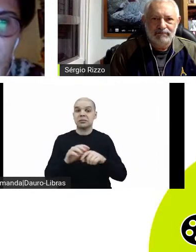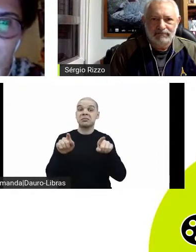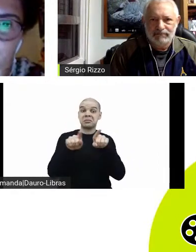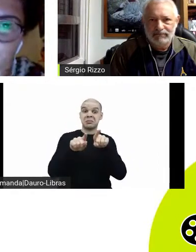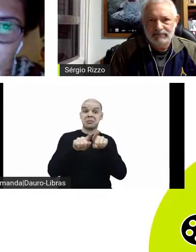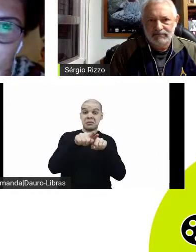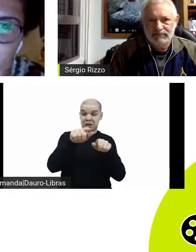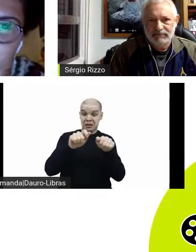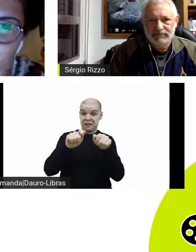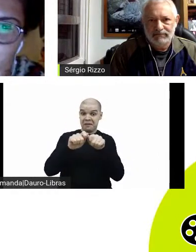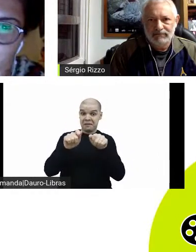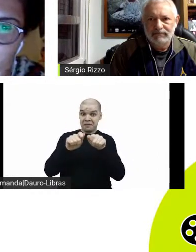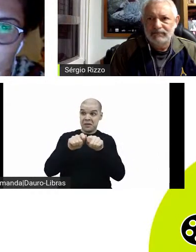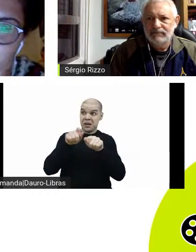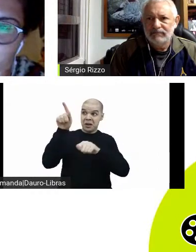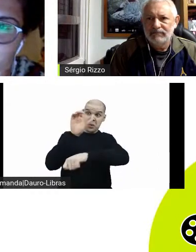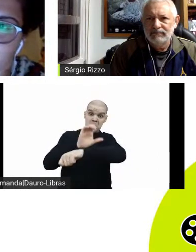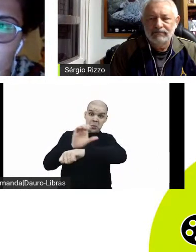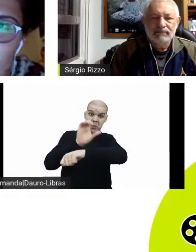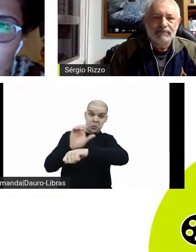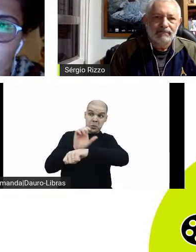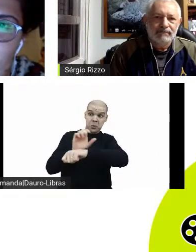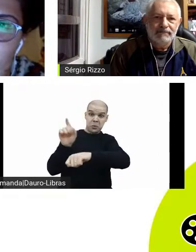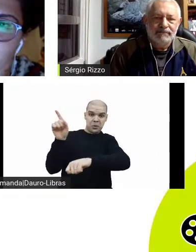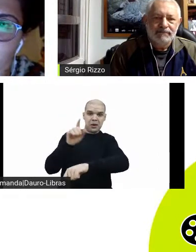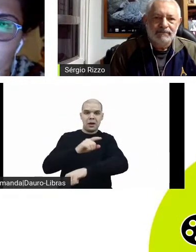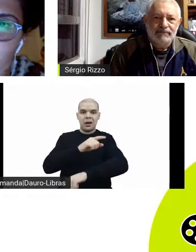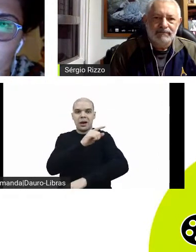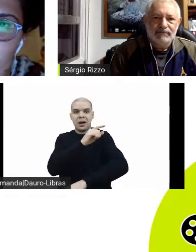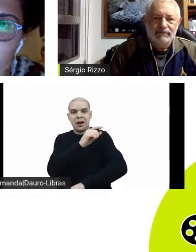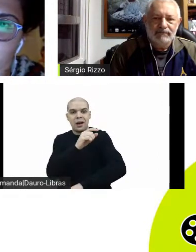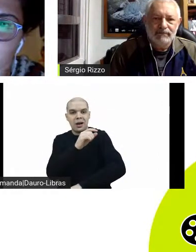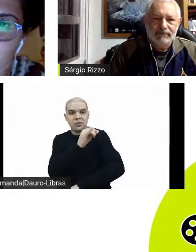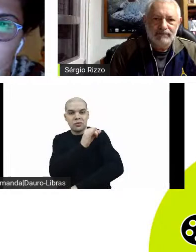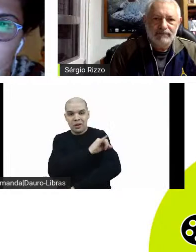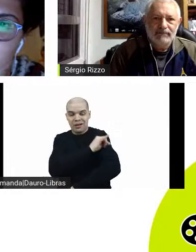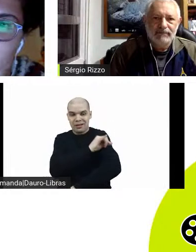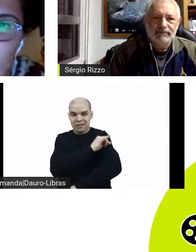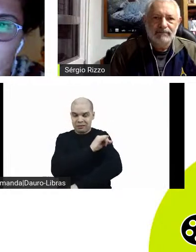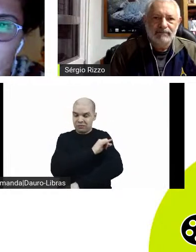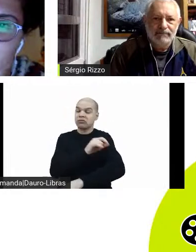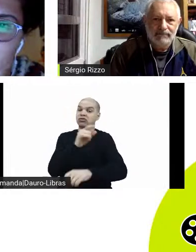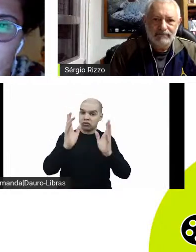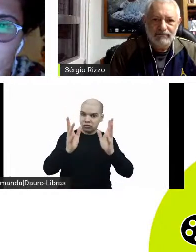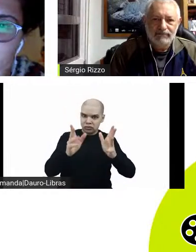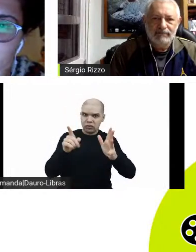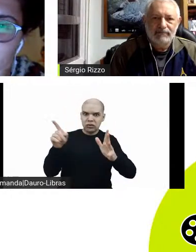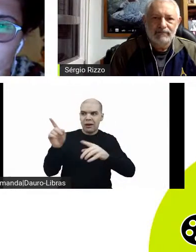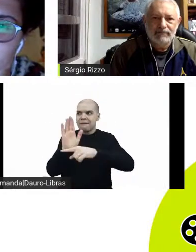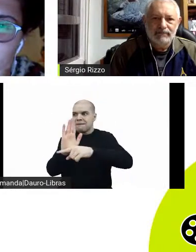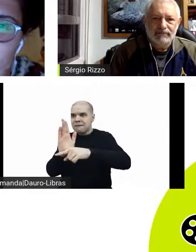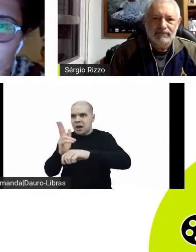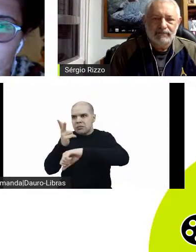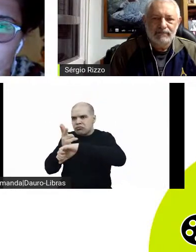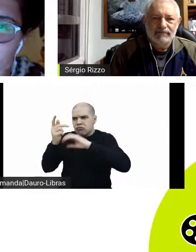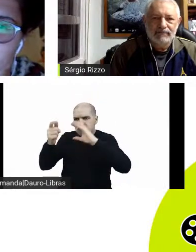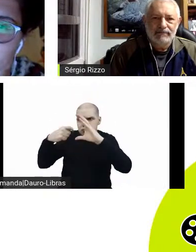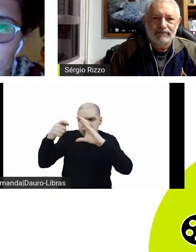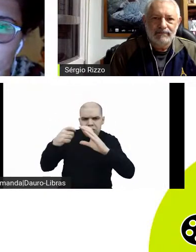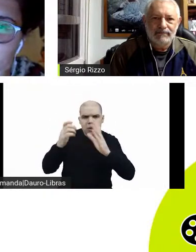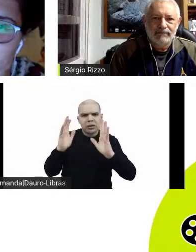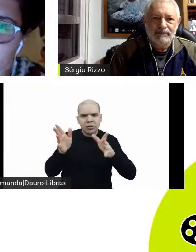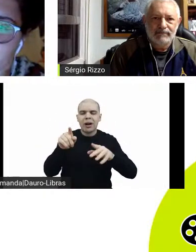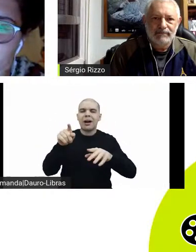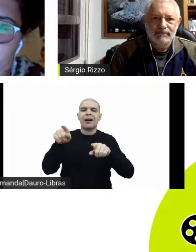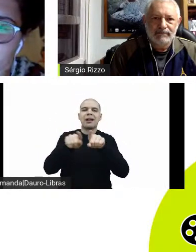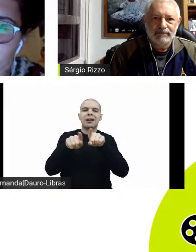Film Academy no Rio de Janeiro, em 2013. Escreveu para o Encartaz, do portal Emirante, do jornal O Estado do